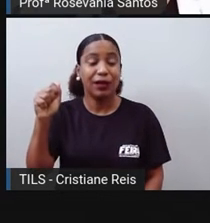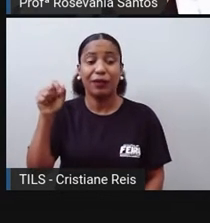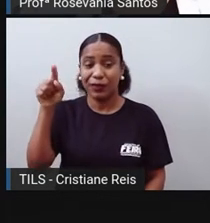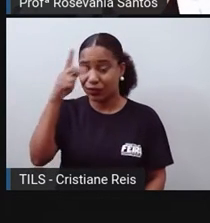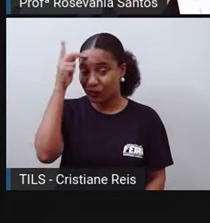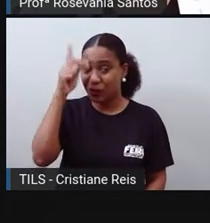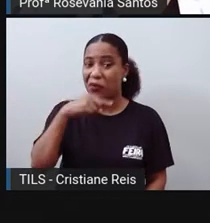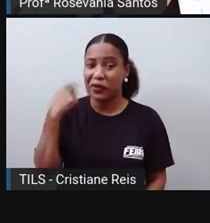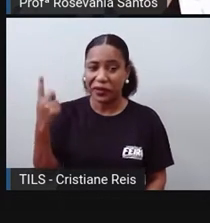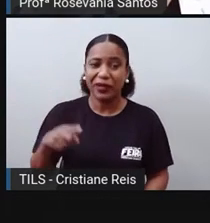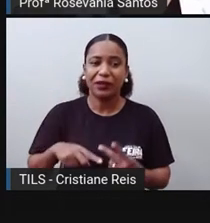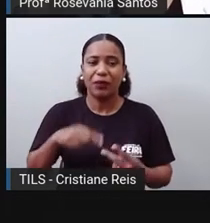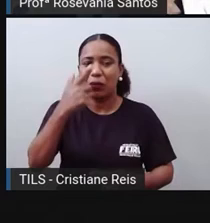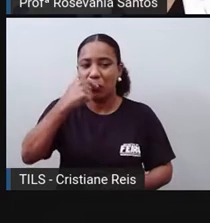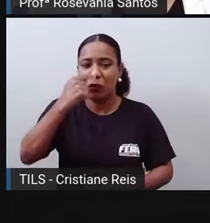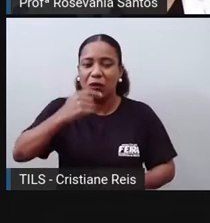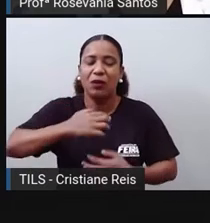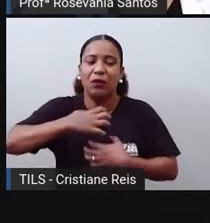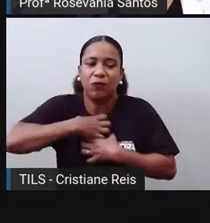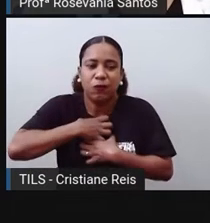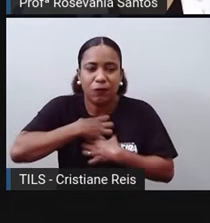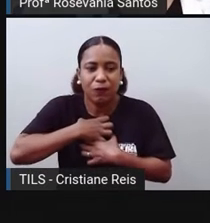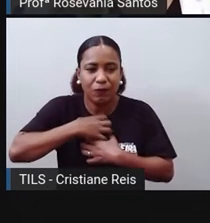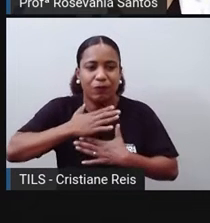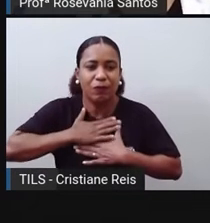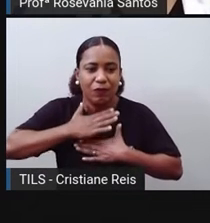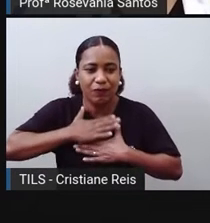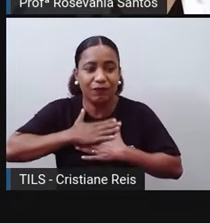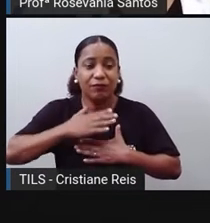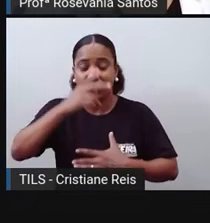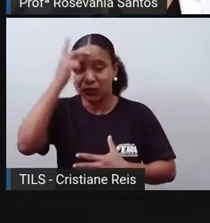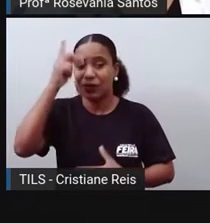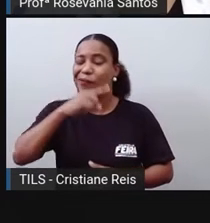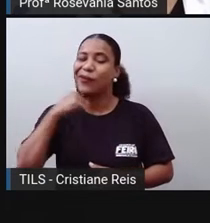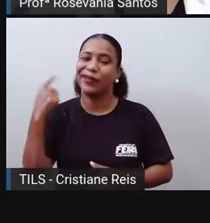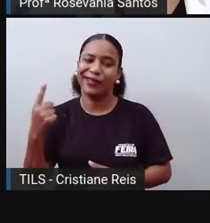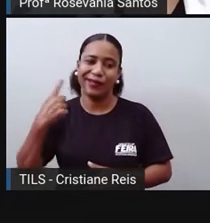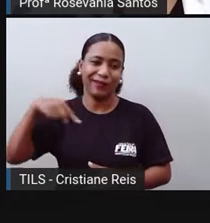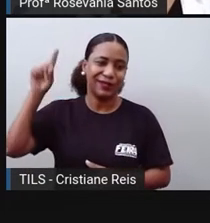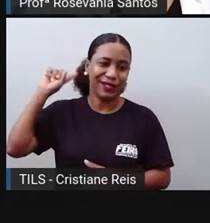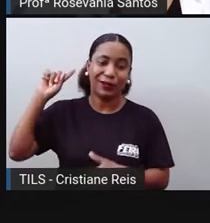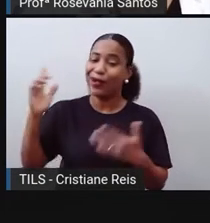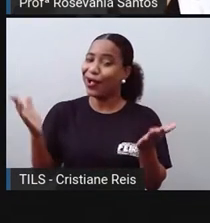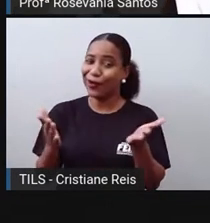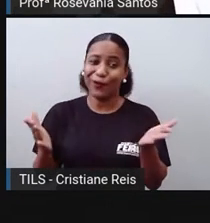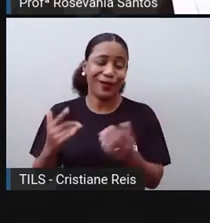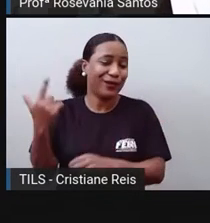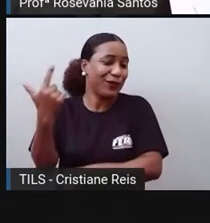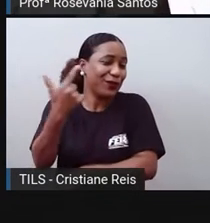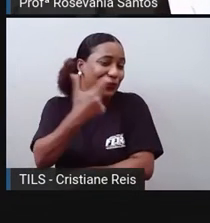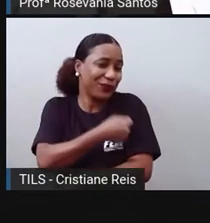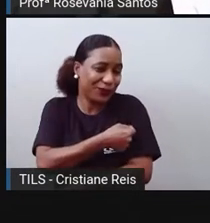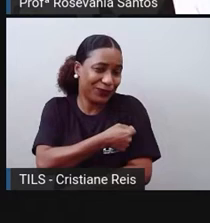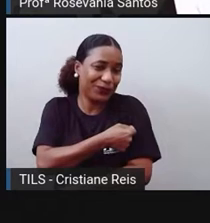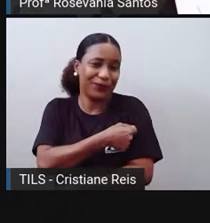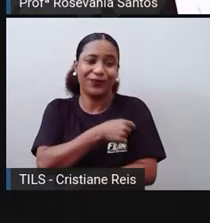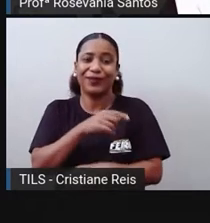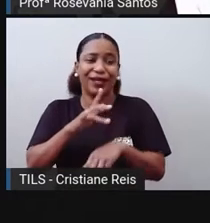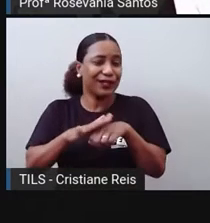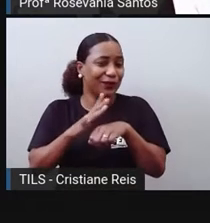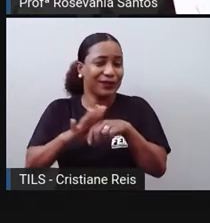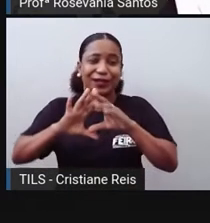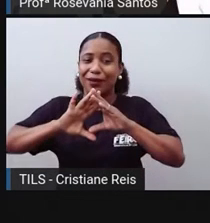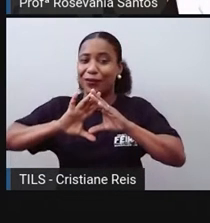hoje já não tem mais isso. Então, como a população está tendo acesso a esses remédios, está tendo acesso a essas vacinas, está tendo acesso a